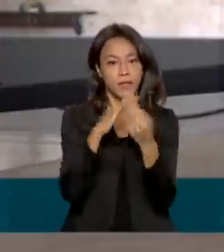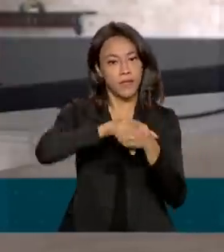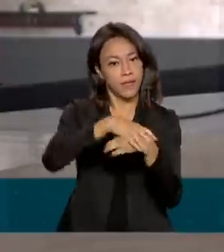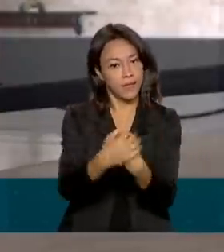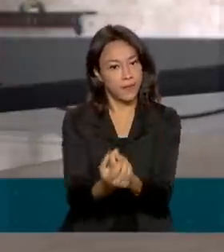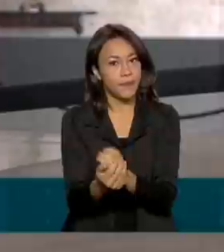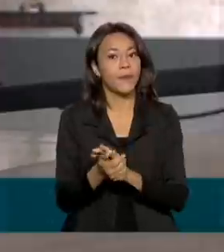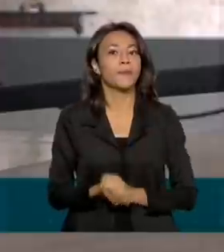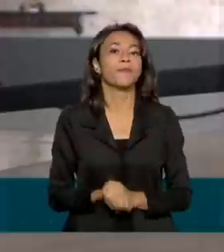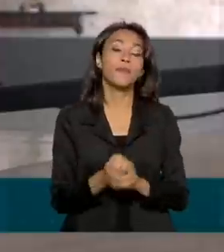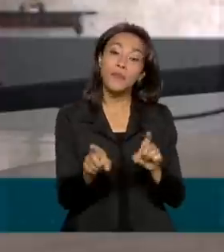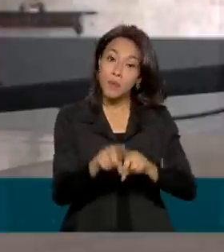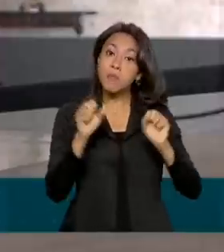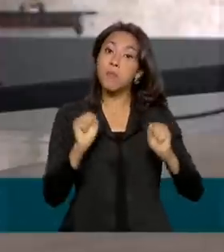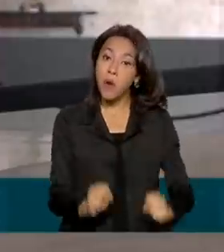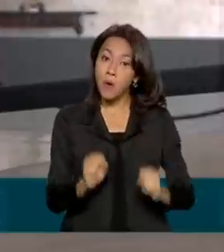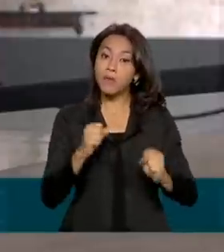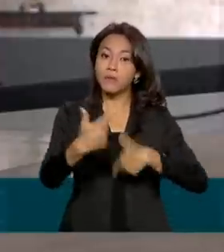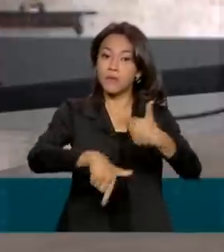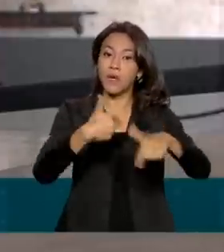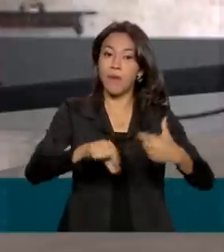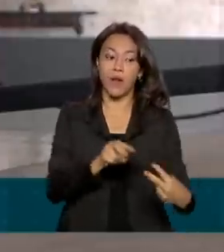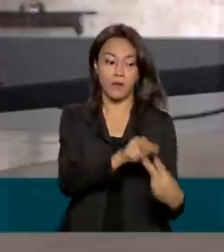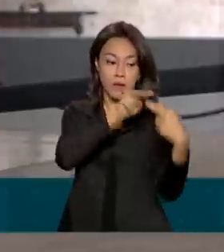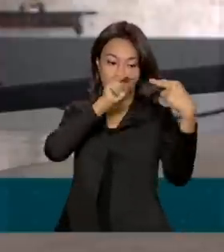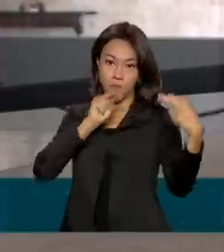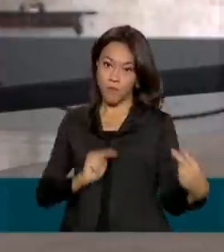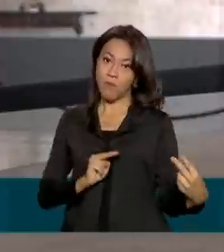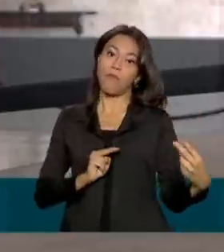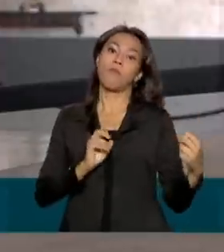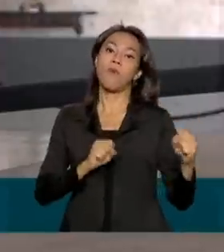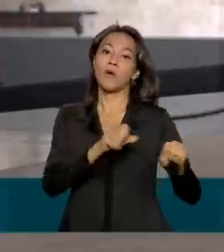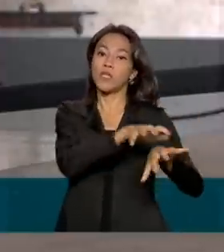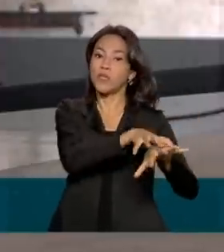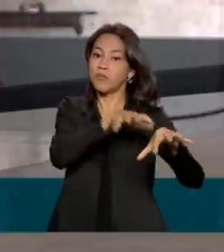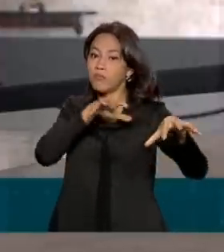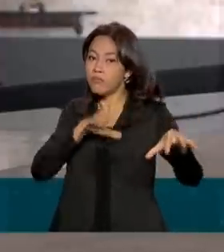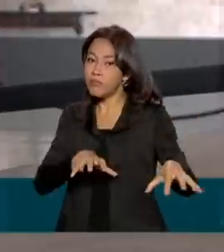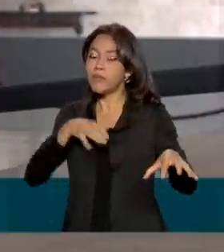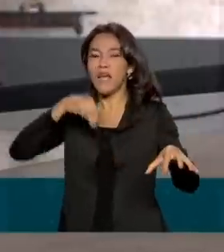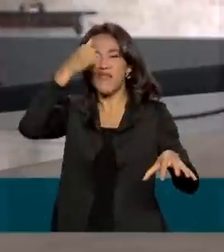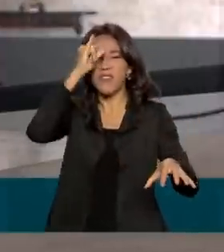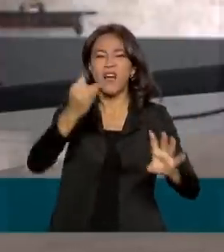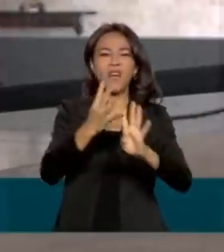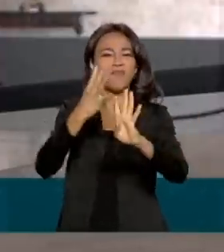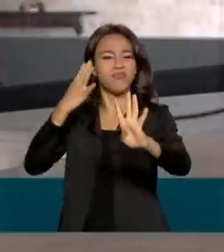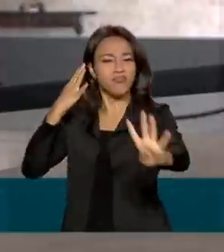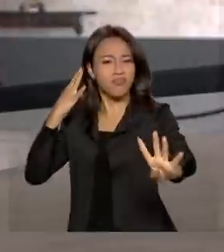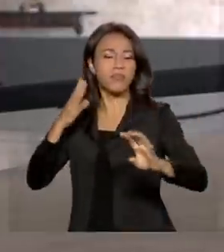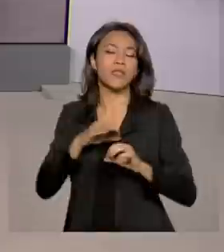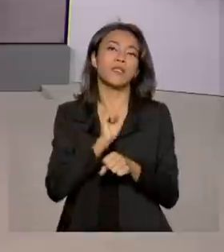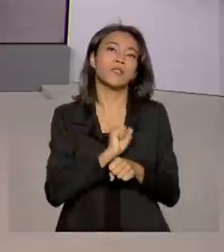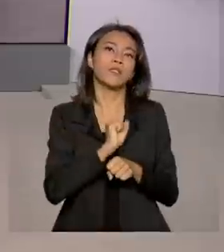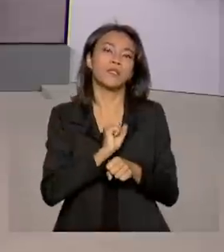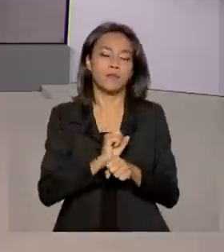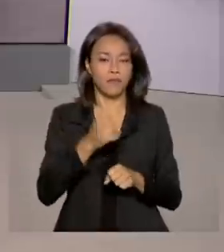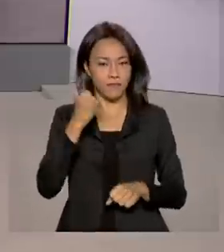ainda adotar o trabalho remoto quando for possível, além de evitar aglomerações e filas de espera. Mara, com você.